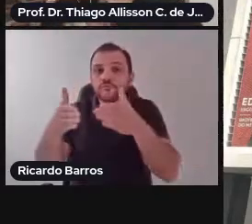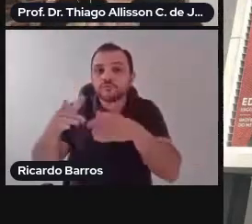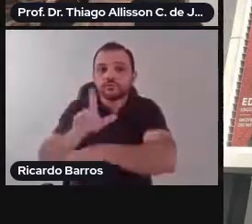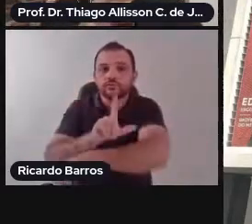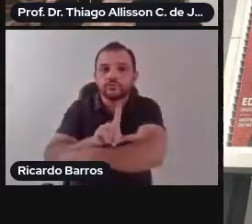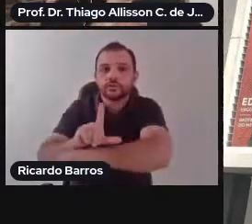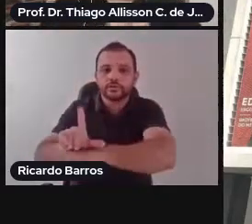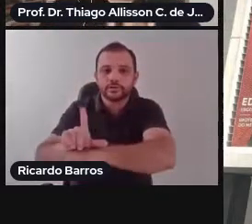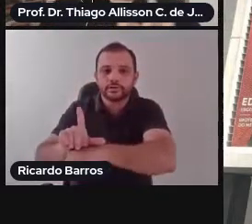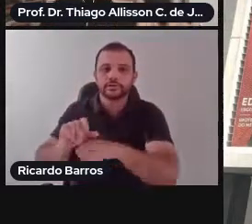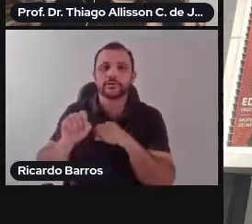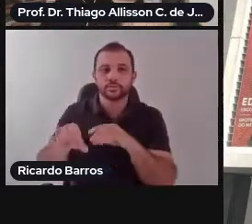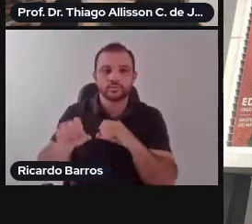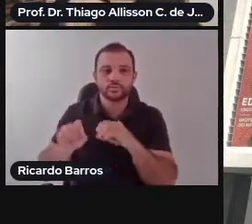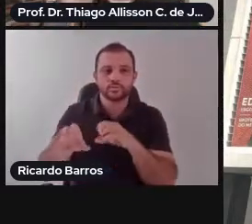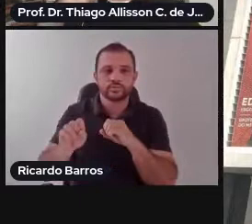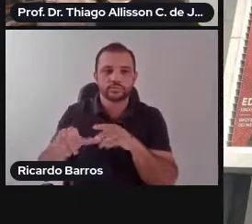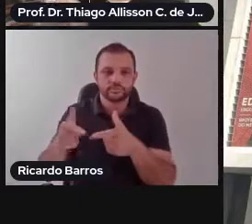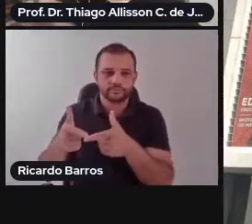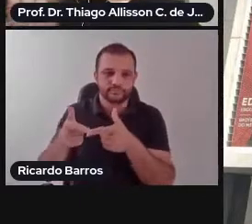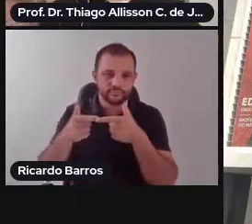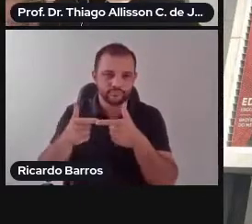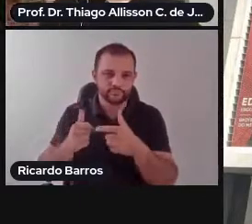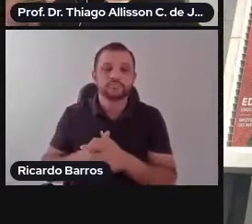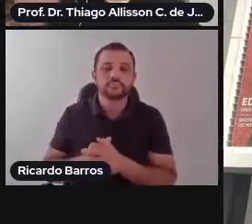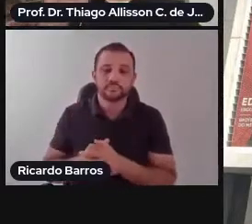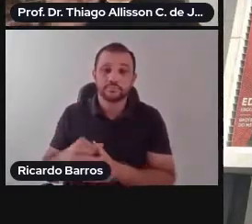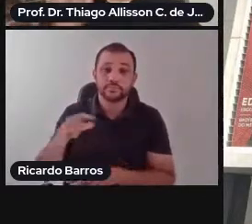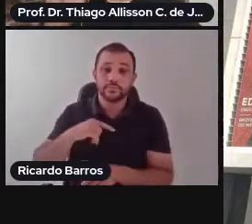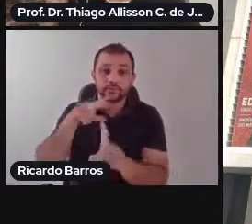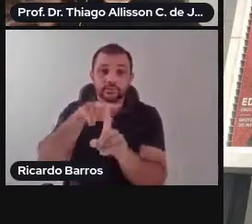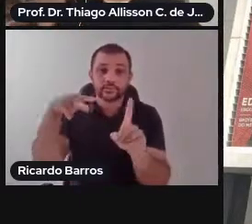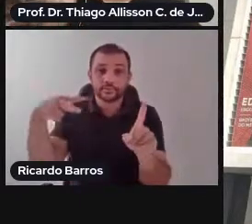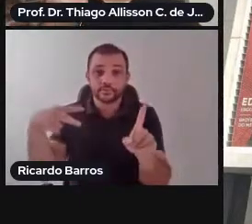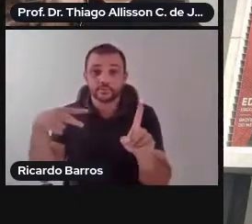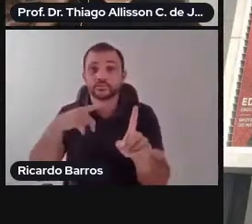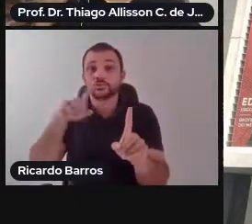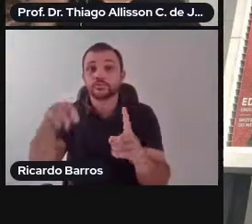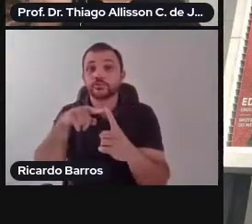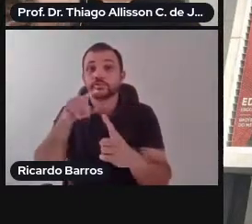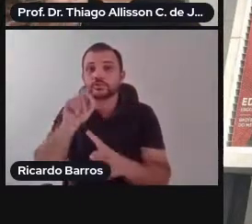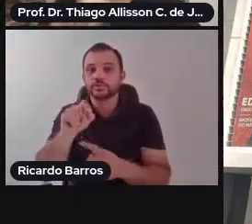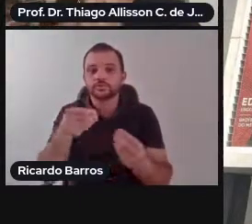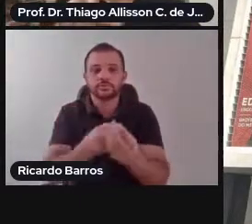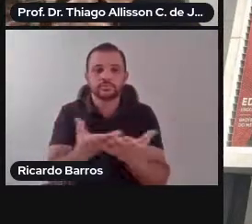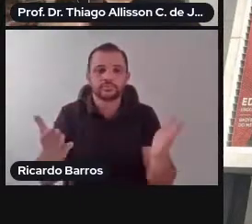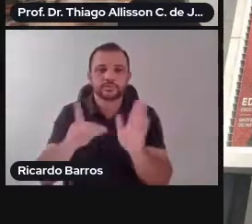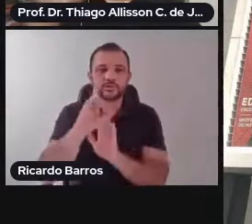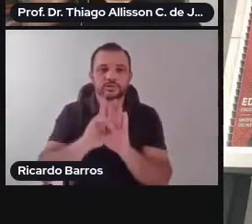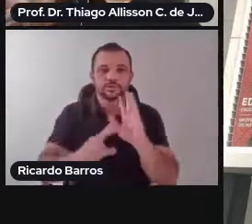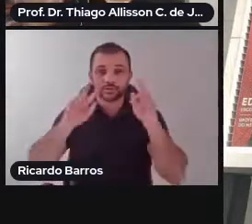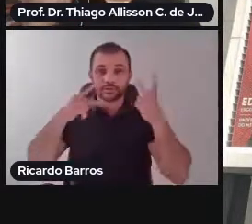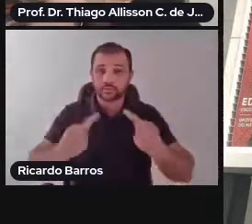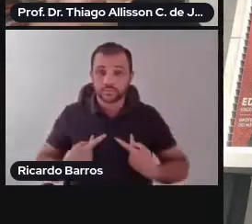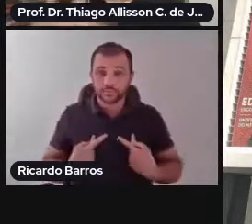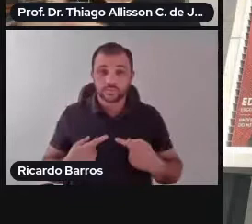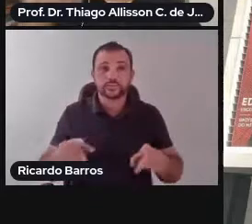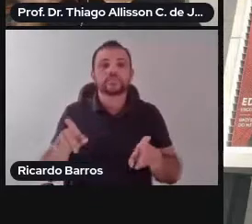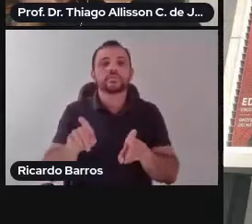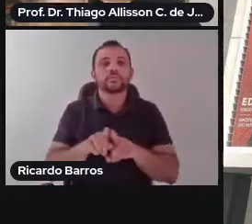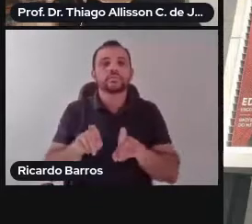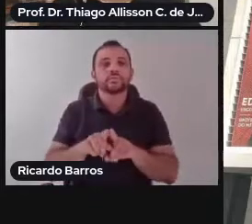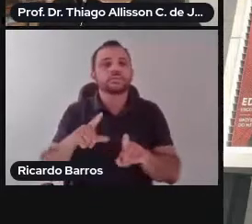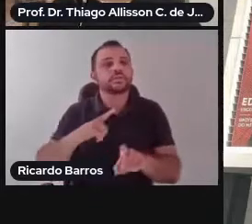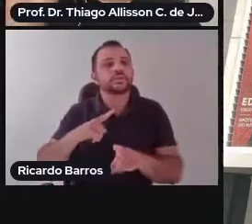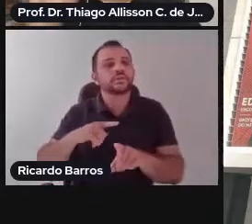É uma perspectiva tanto estadista, quanto também no reconhecimento dos atores, sujeitos, ou configurações dos